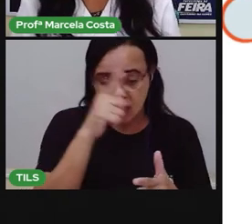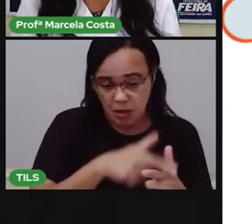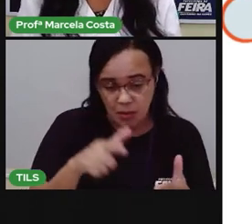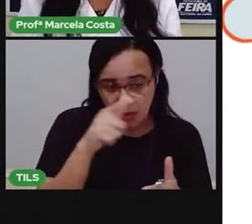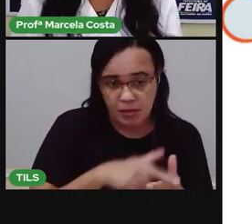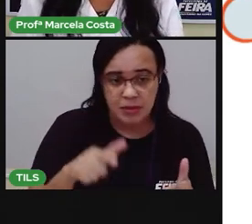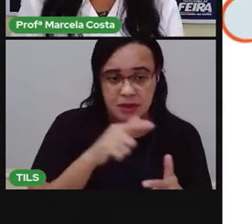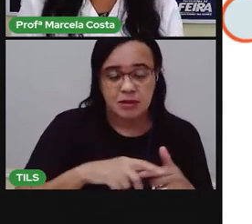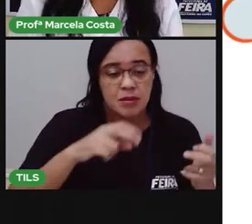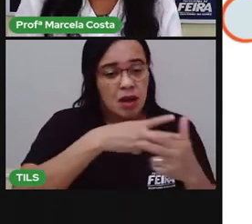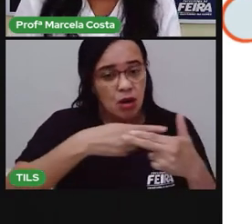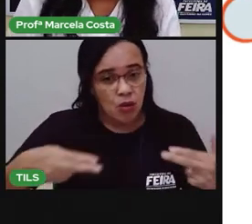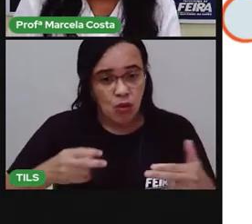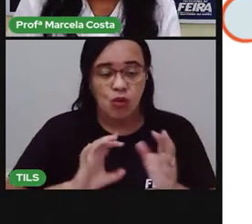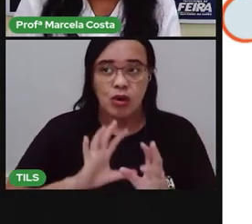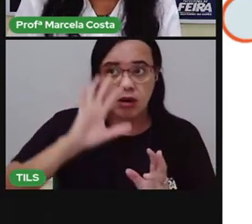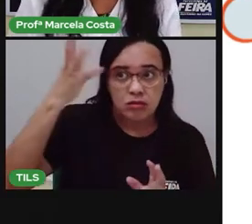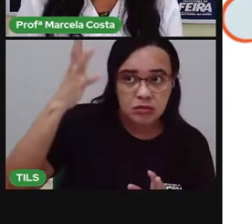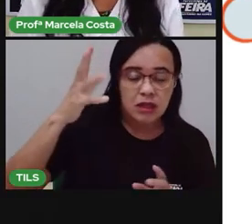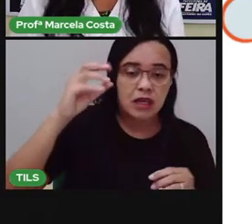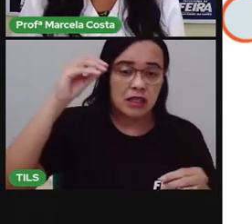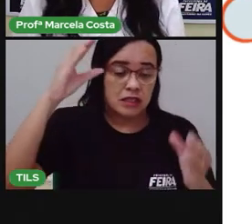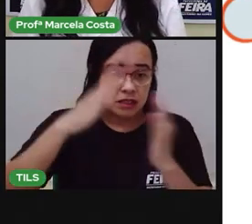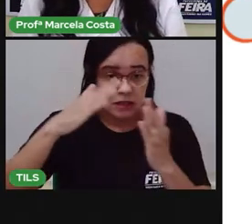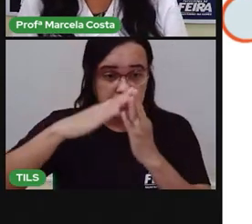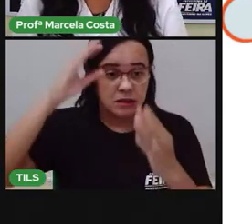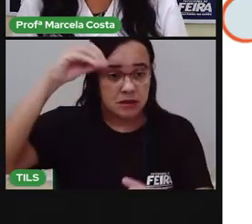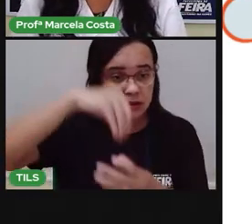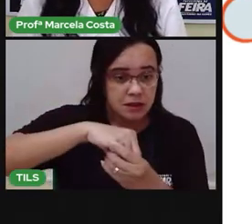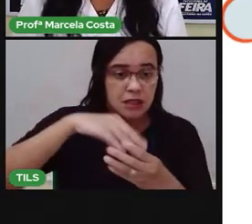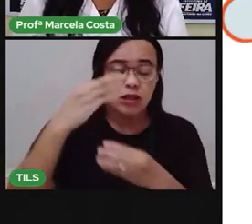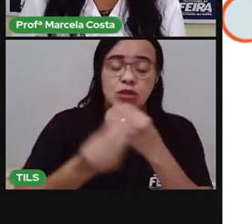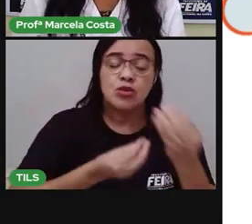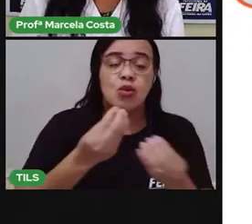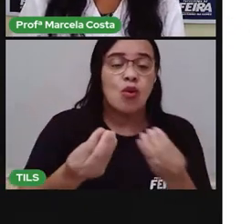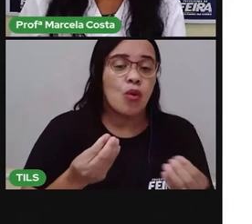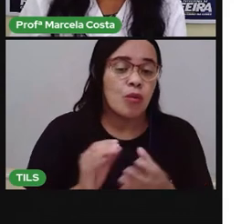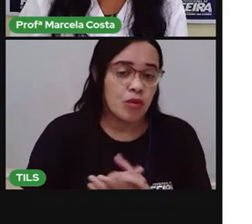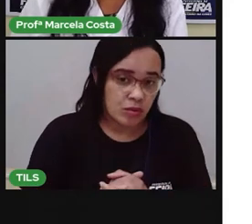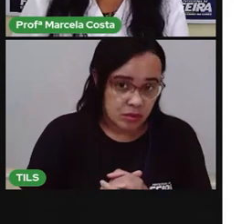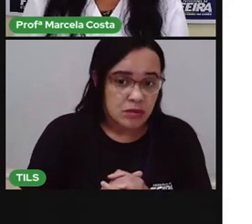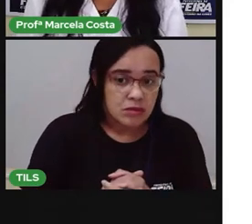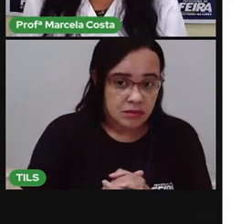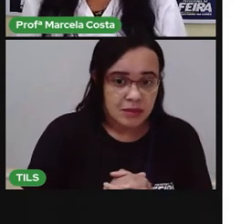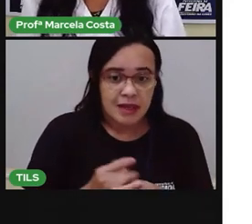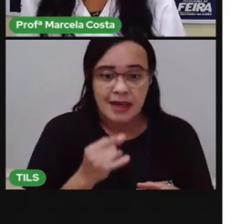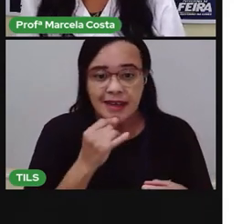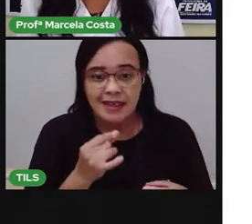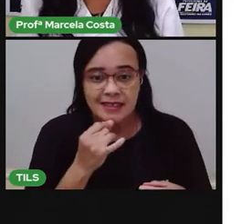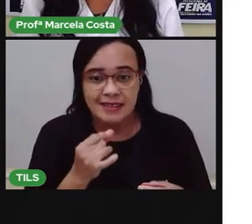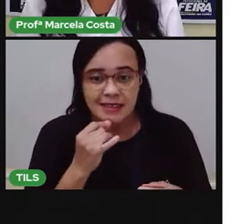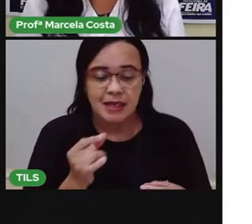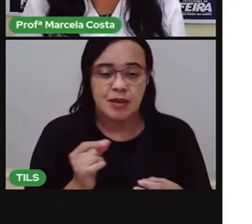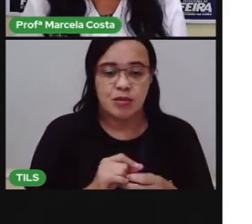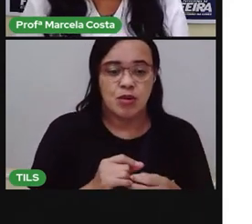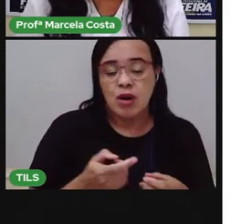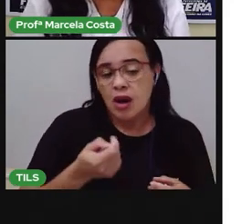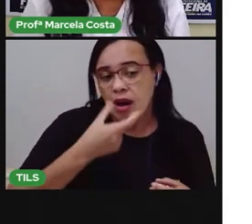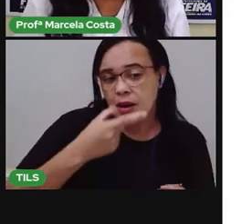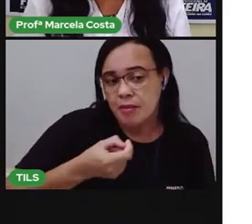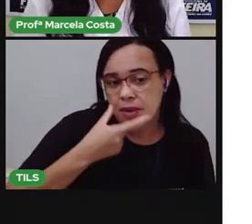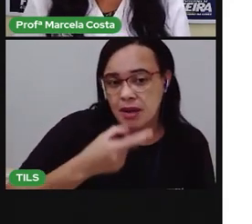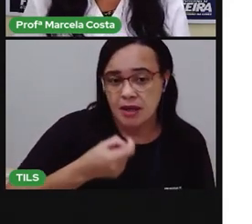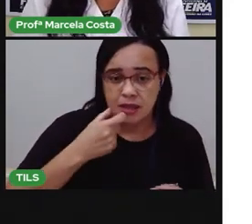Quais foram os objetos que você classificou como cortante, inflamável, remédios, produtos de